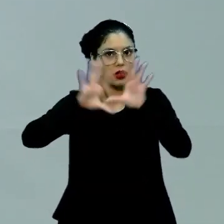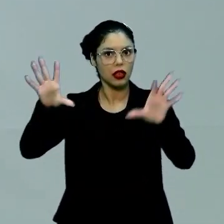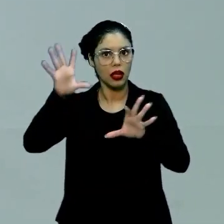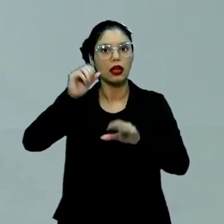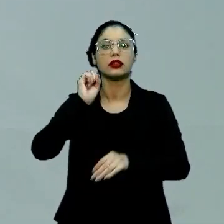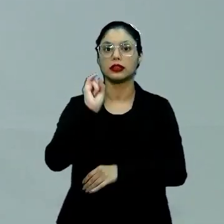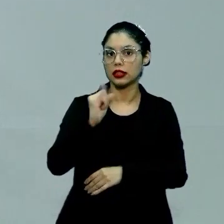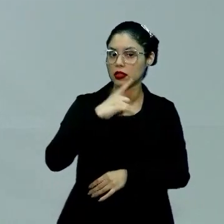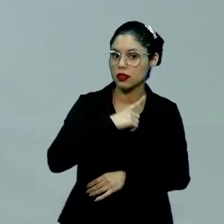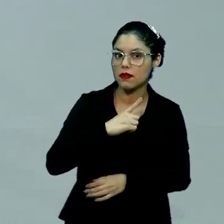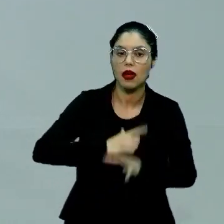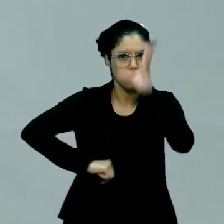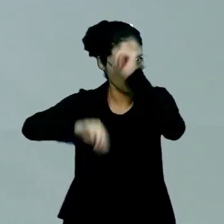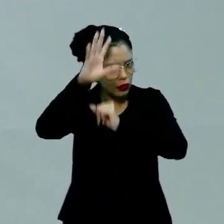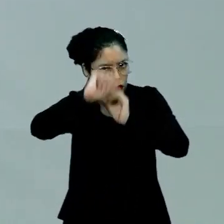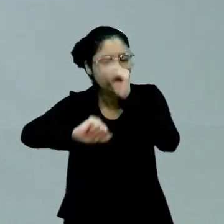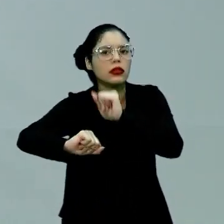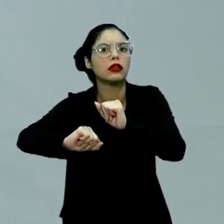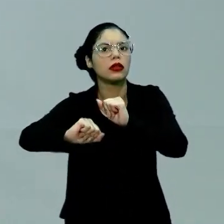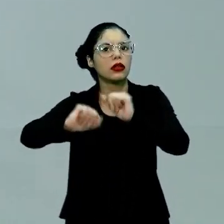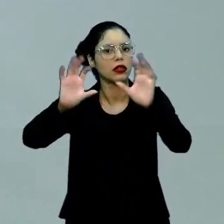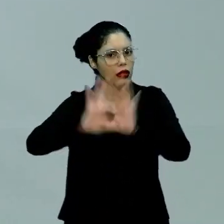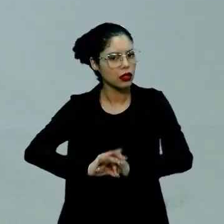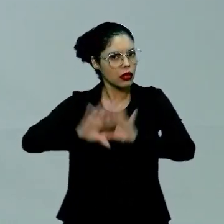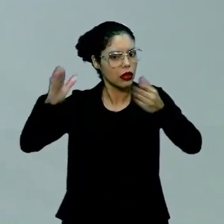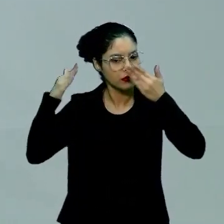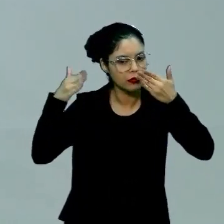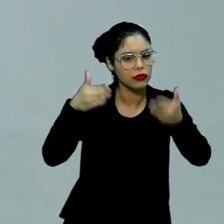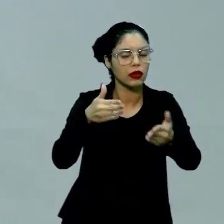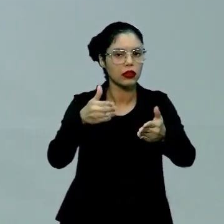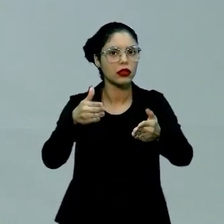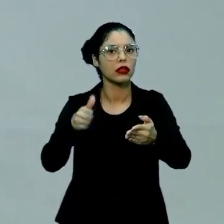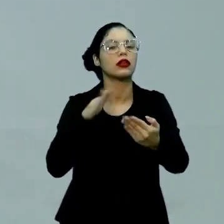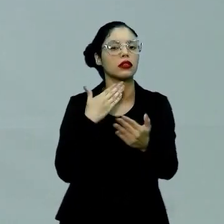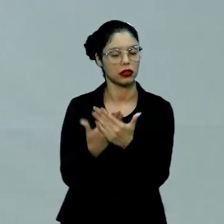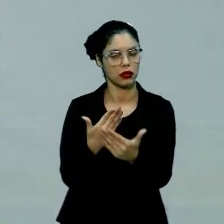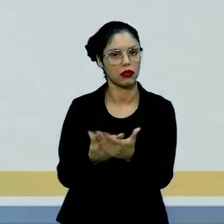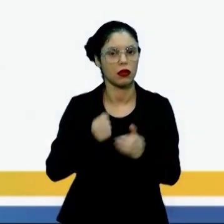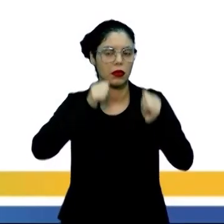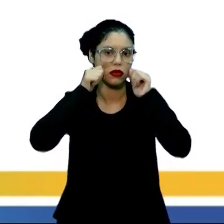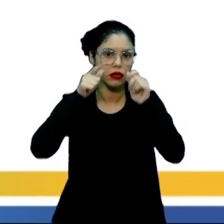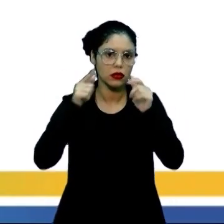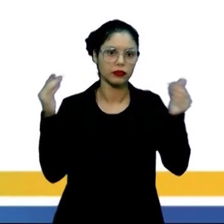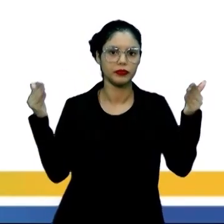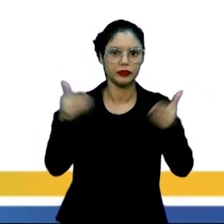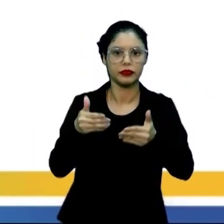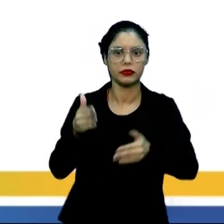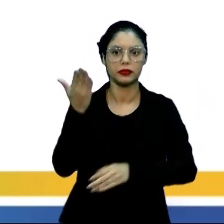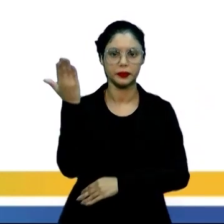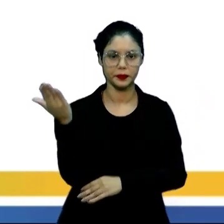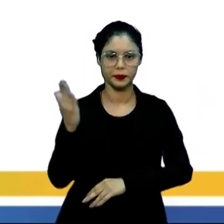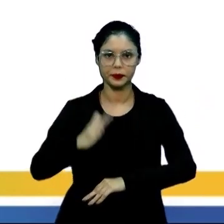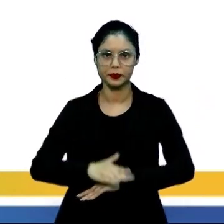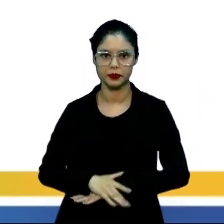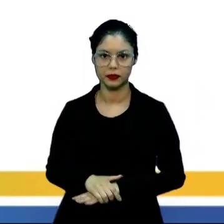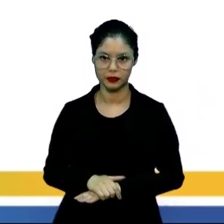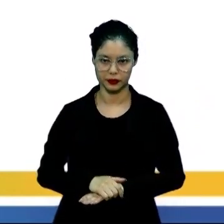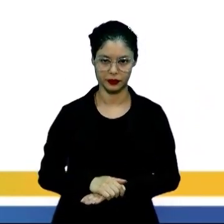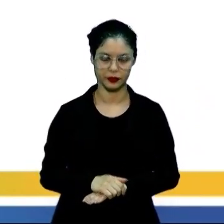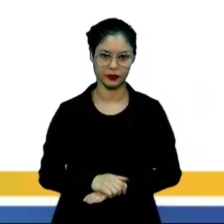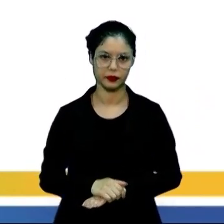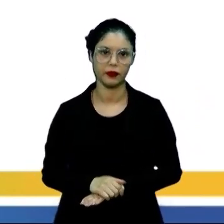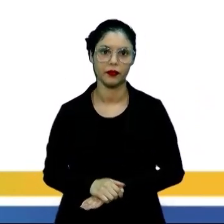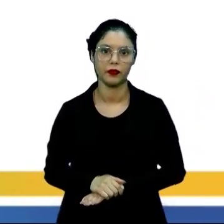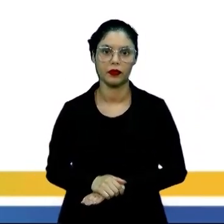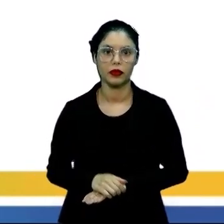conhecimento. Conhecimento liberta. Então, foca aqui na aula, presta atenção, que a gente vai entender como é que a gente faz essa libertação cultural.